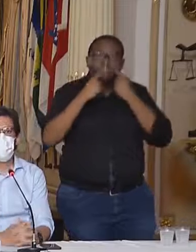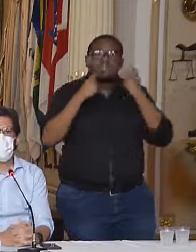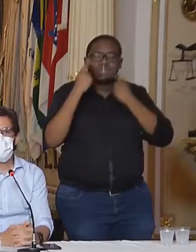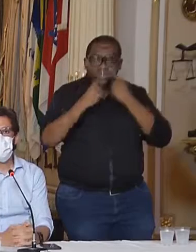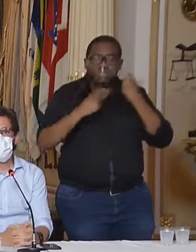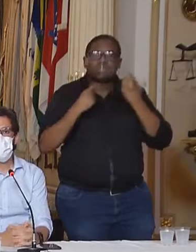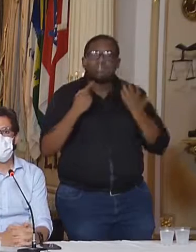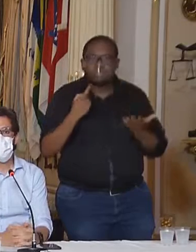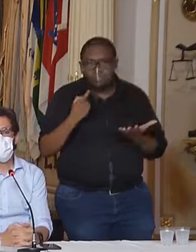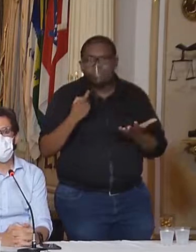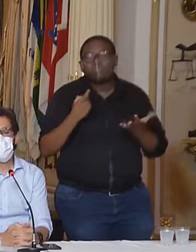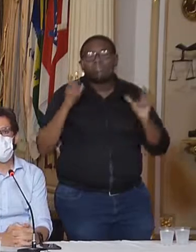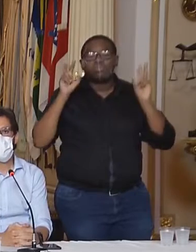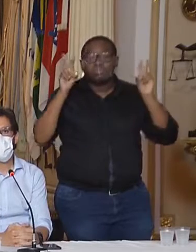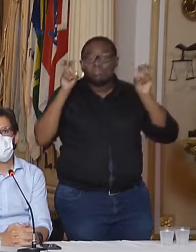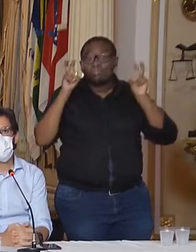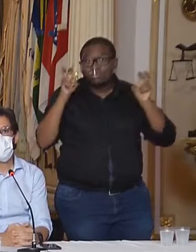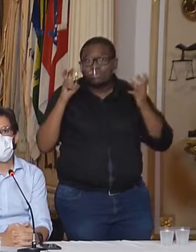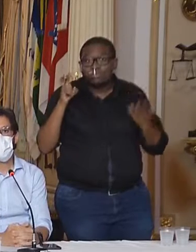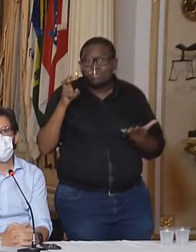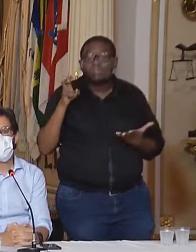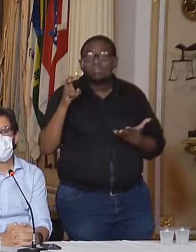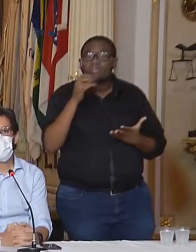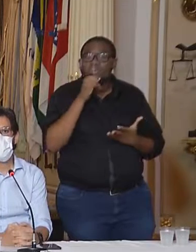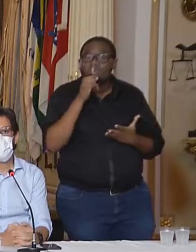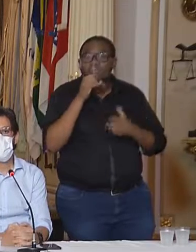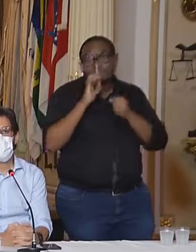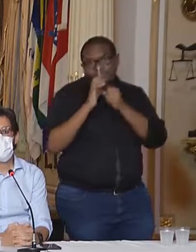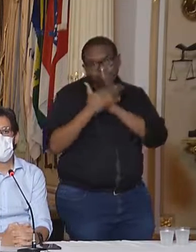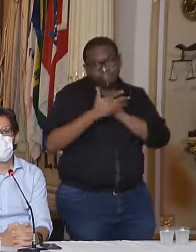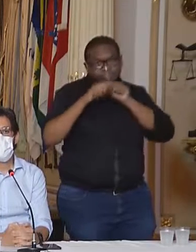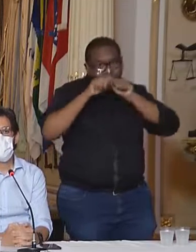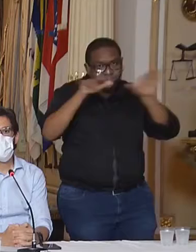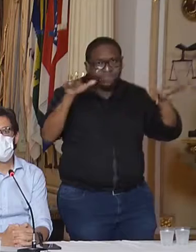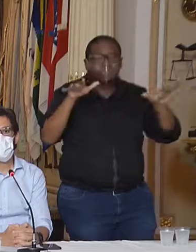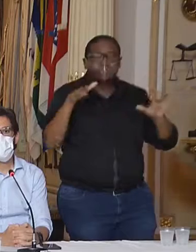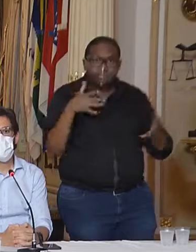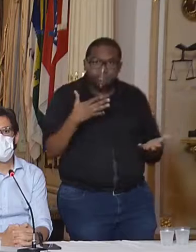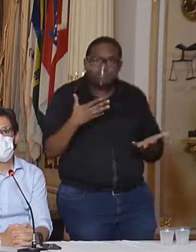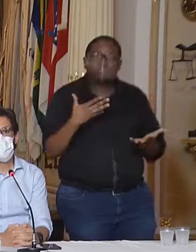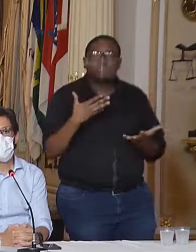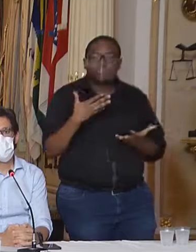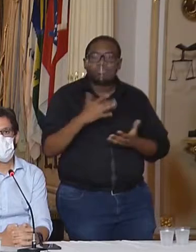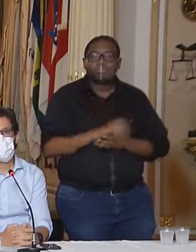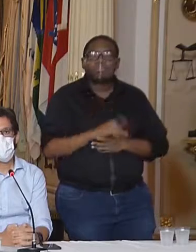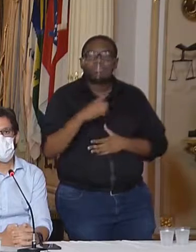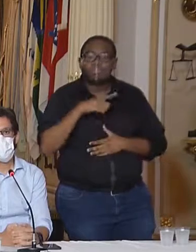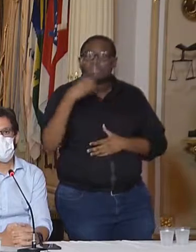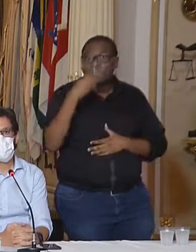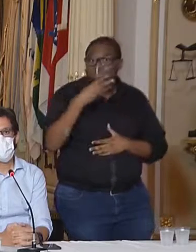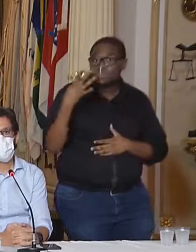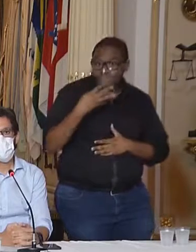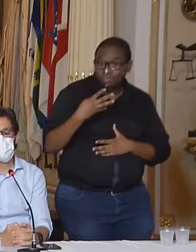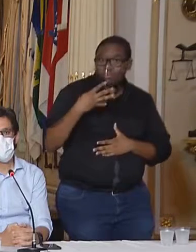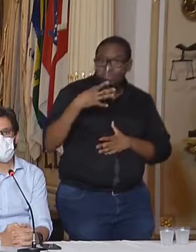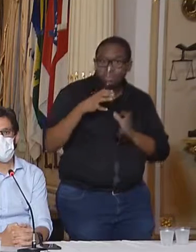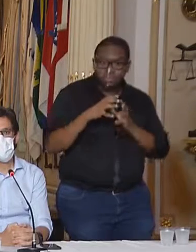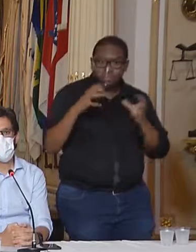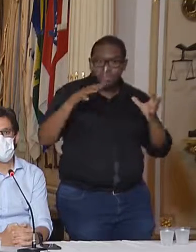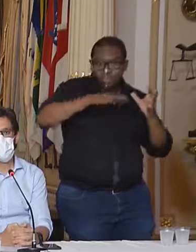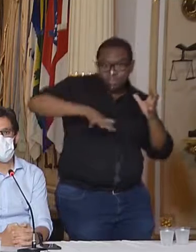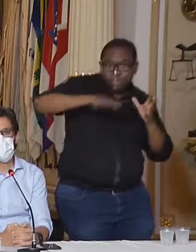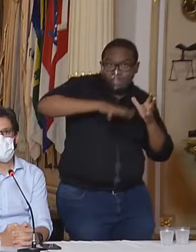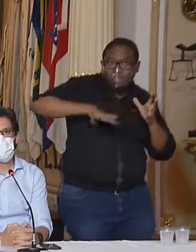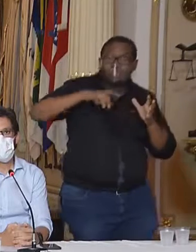colocar assim, em relação à pandemia. Tanto a terceira macro quanto a quarta macro apresentam números